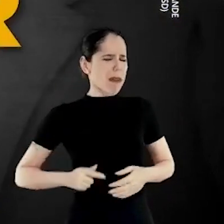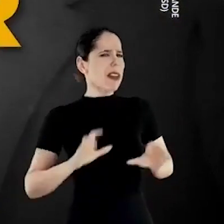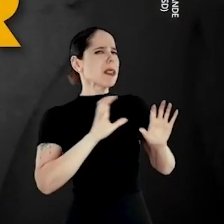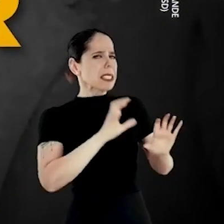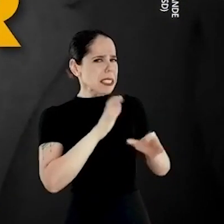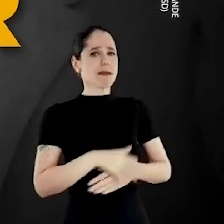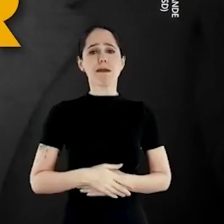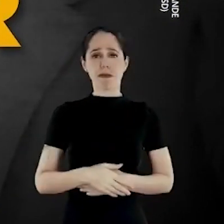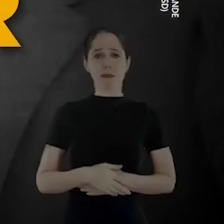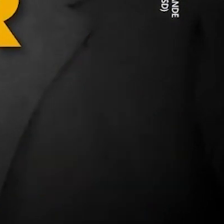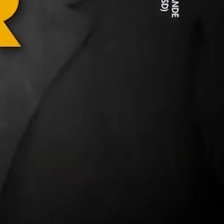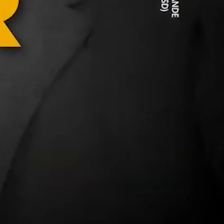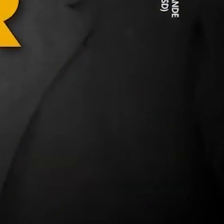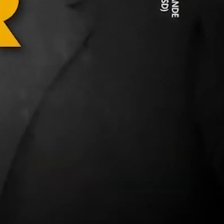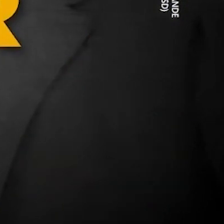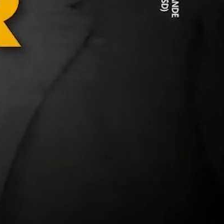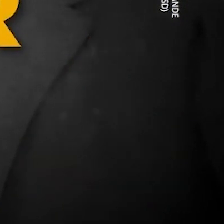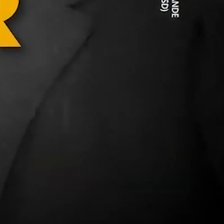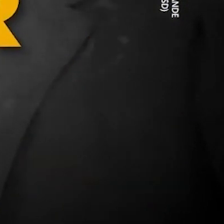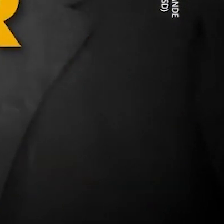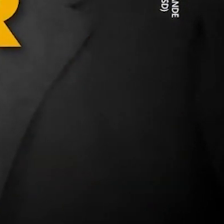seria ter um governador assim?